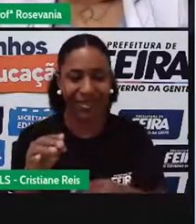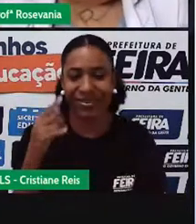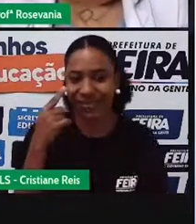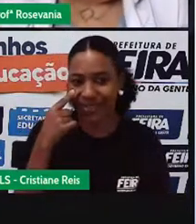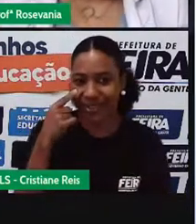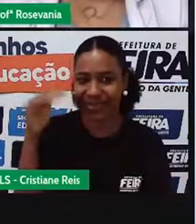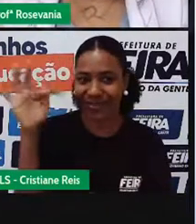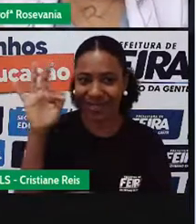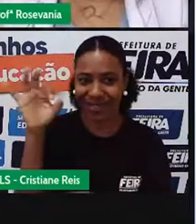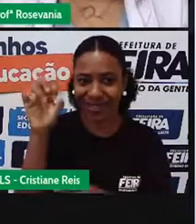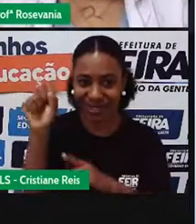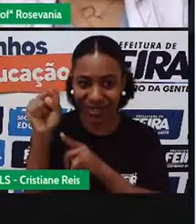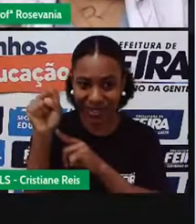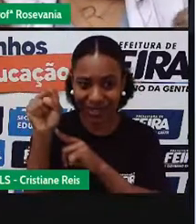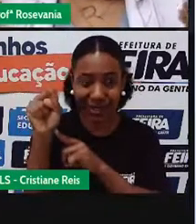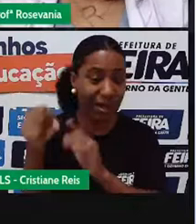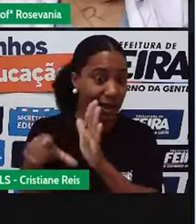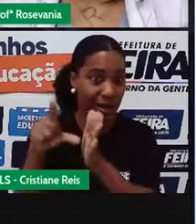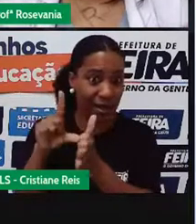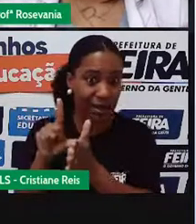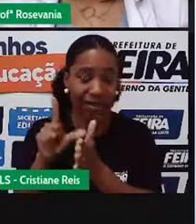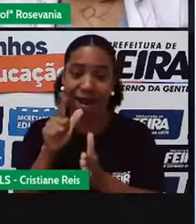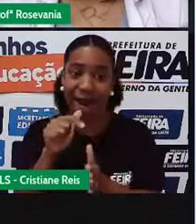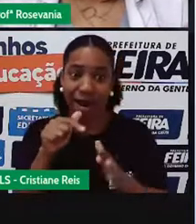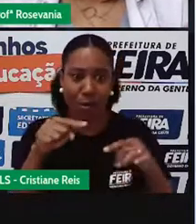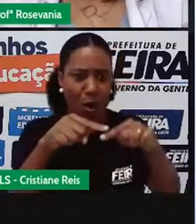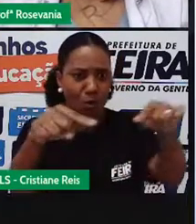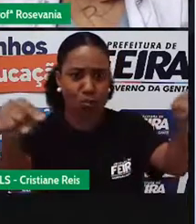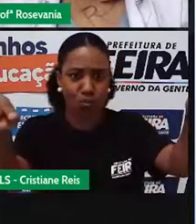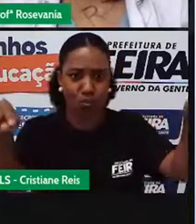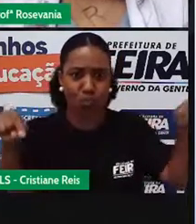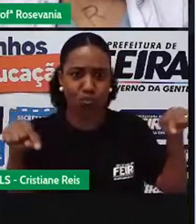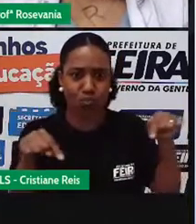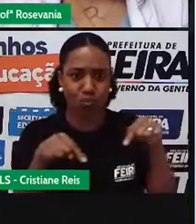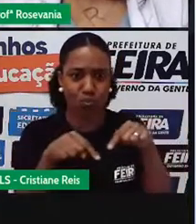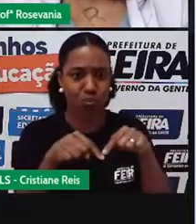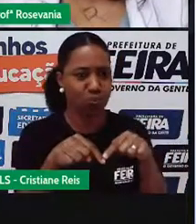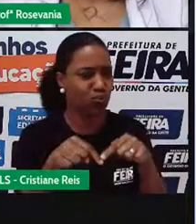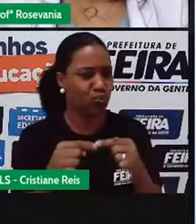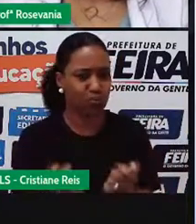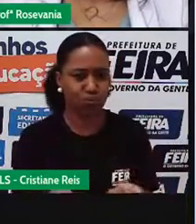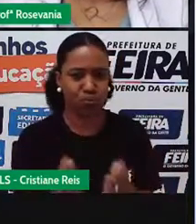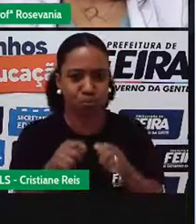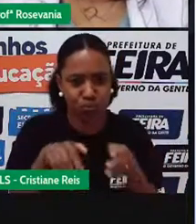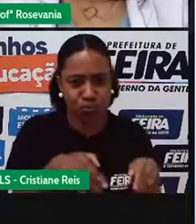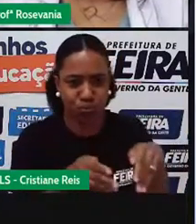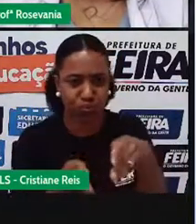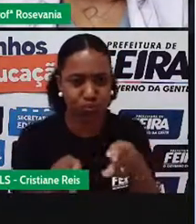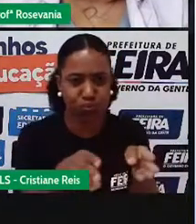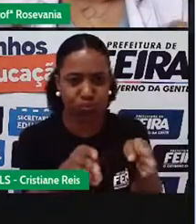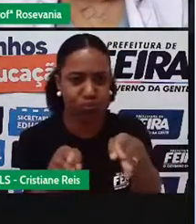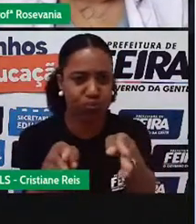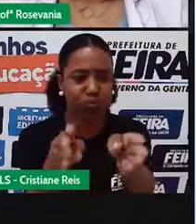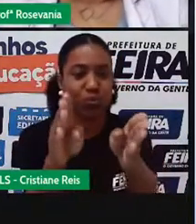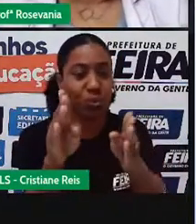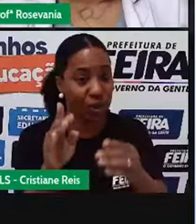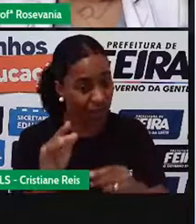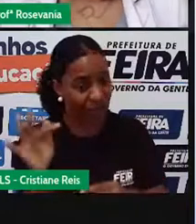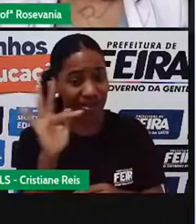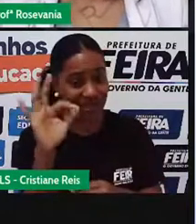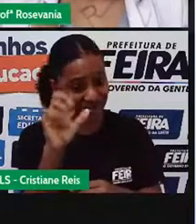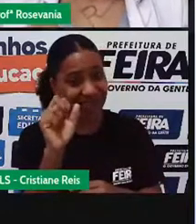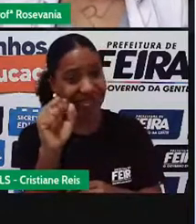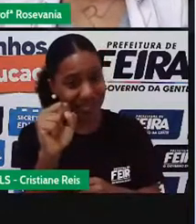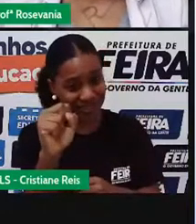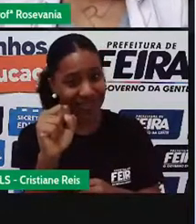dos Olhos d'Água. Então, a gente tem uma série de ressurgências de água por toda a cidade.